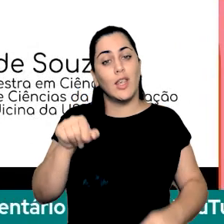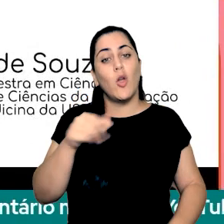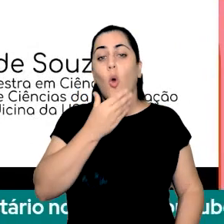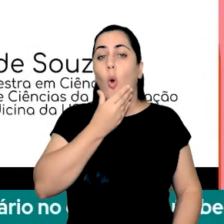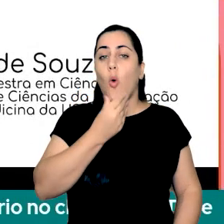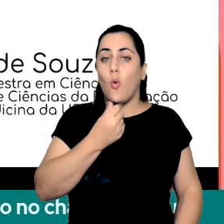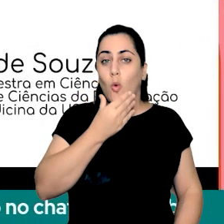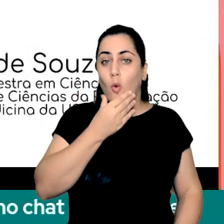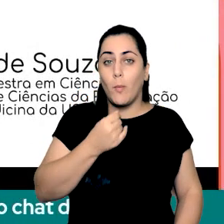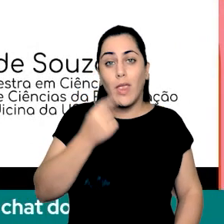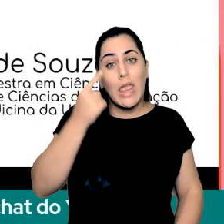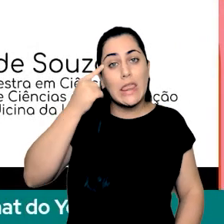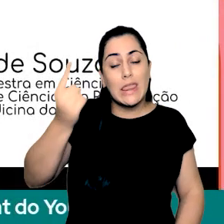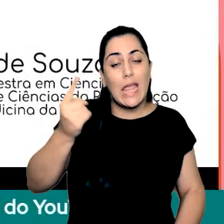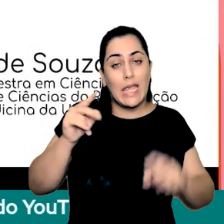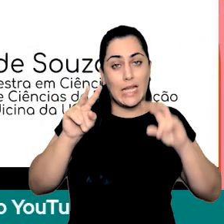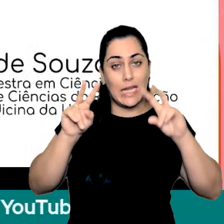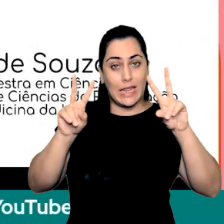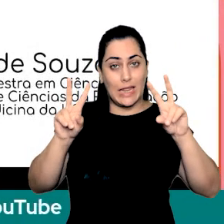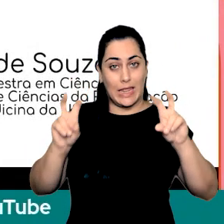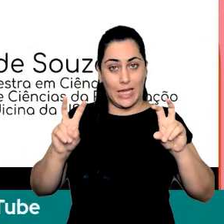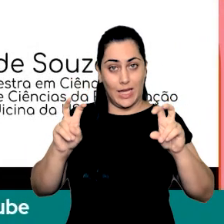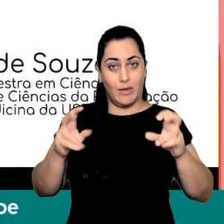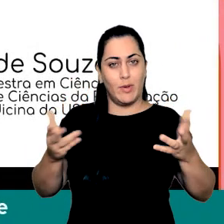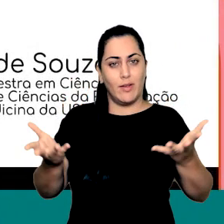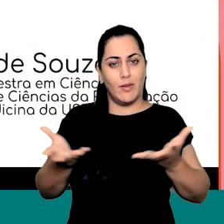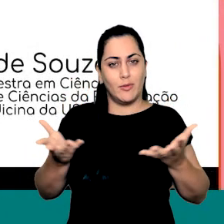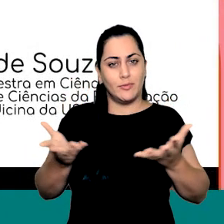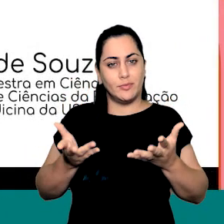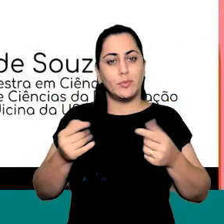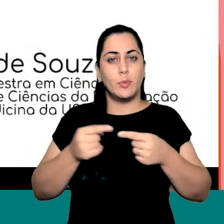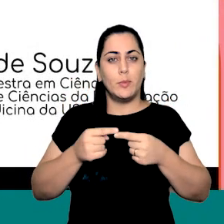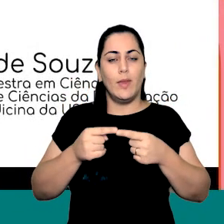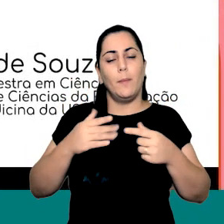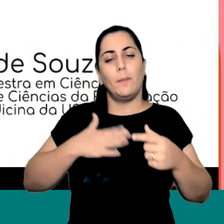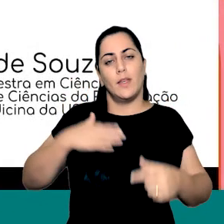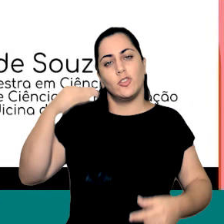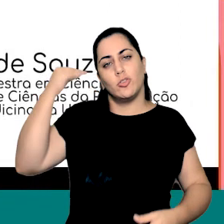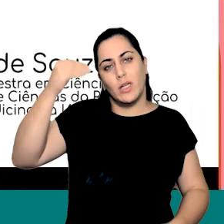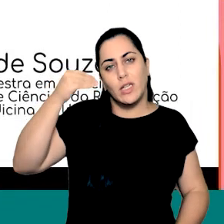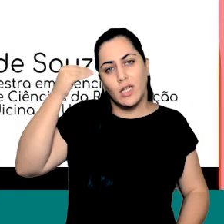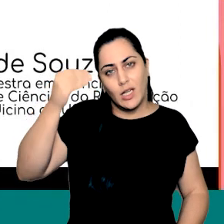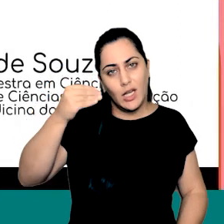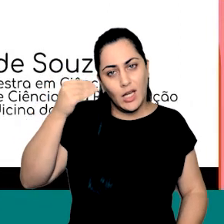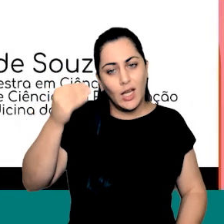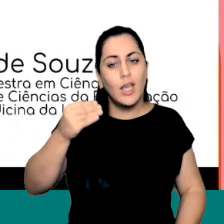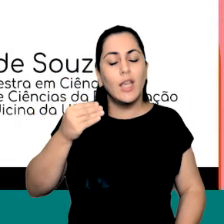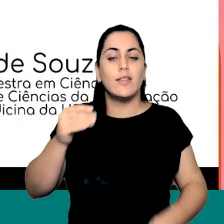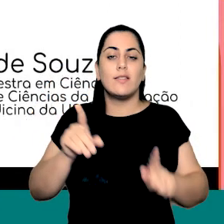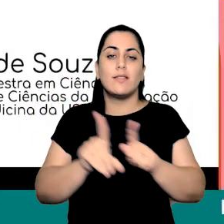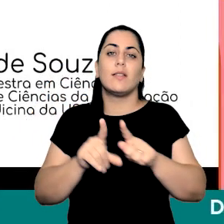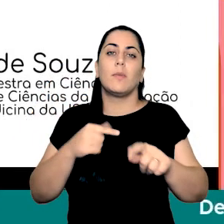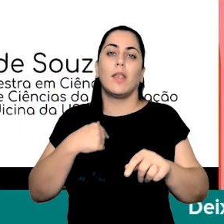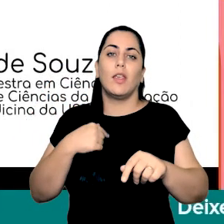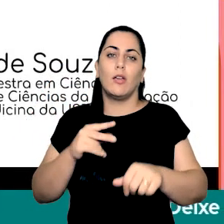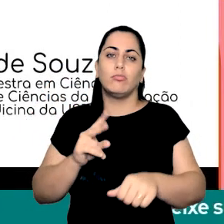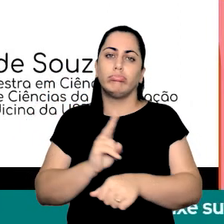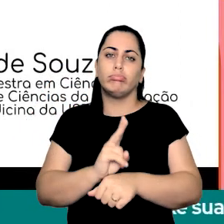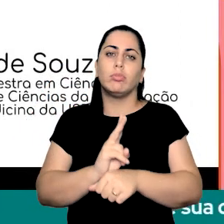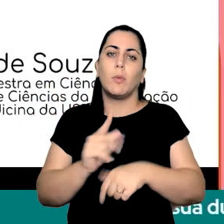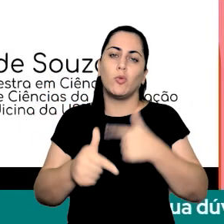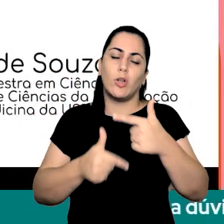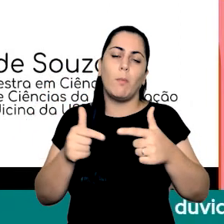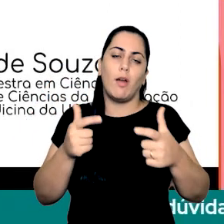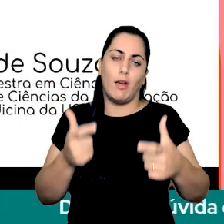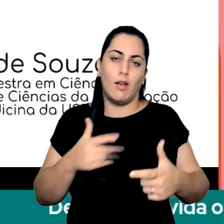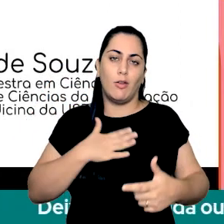que me indicou esse tema, essa temática, baseada nas minhas experiências, baseada no que eu tô defendendo e venho ocupando